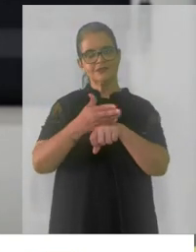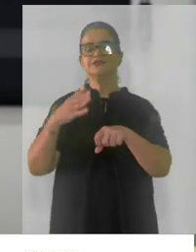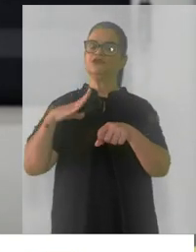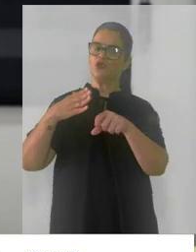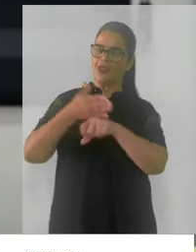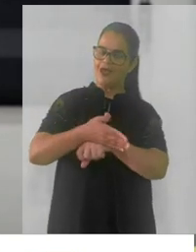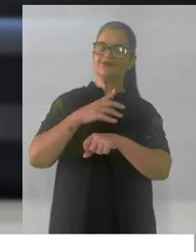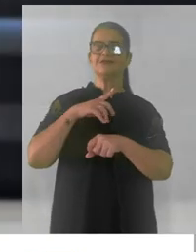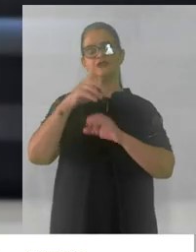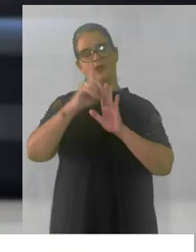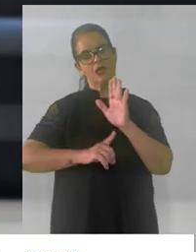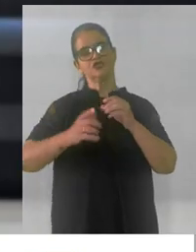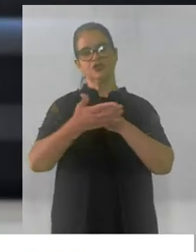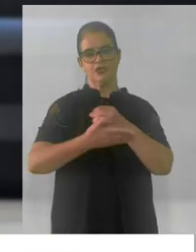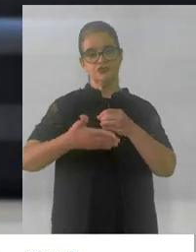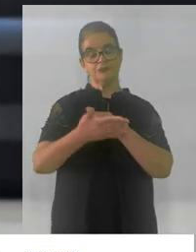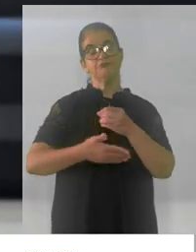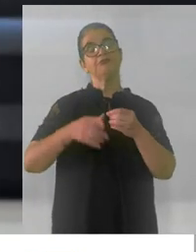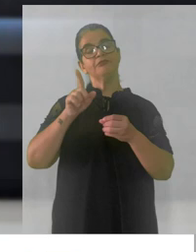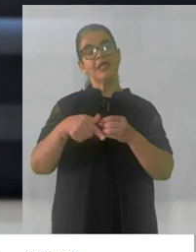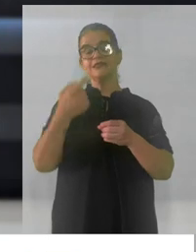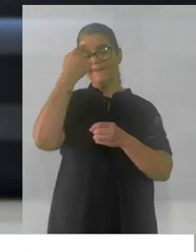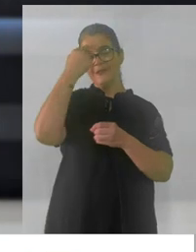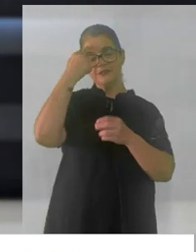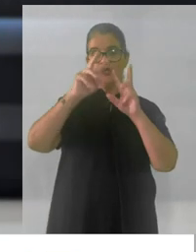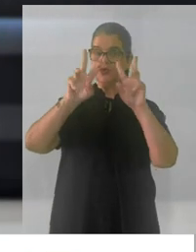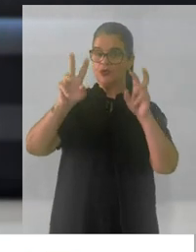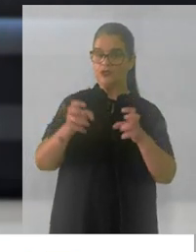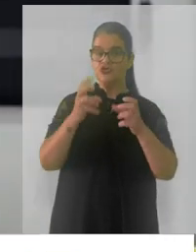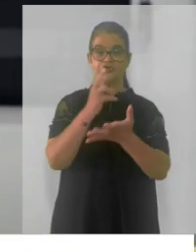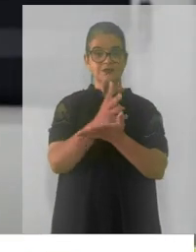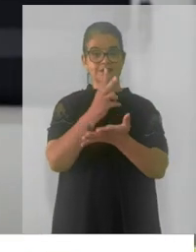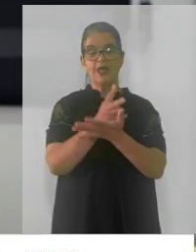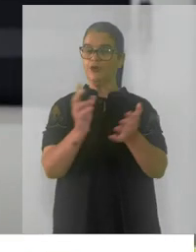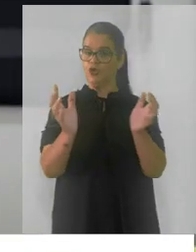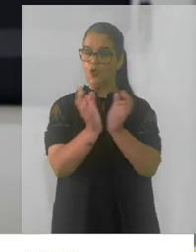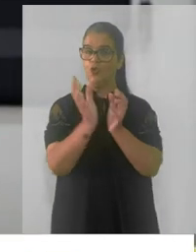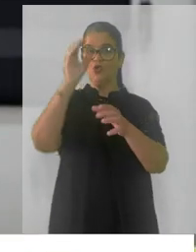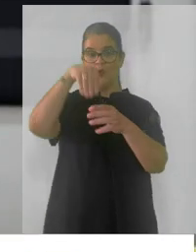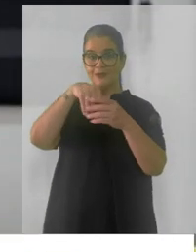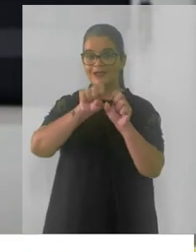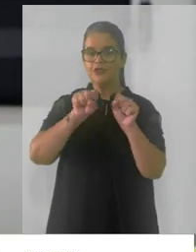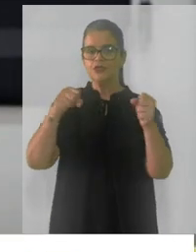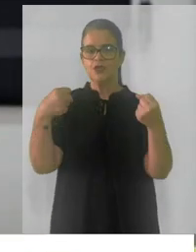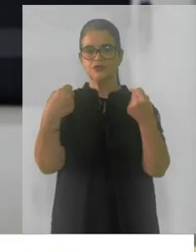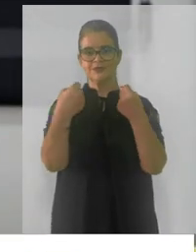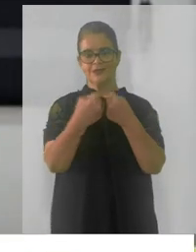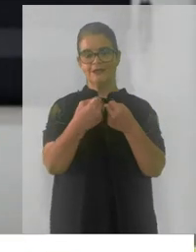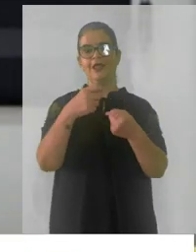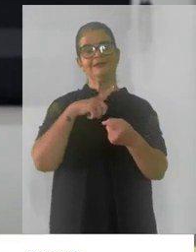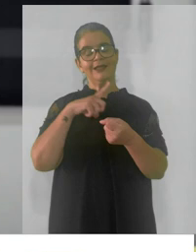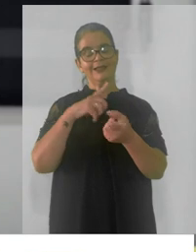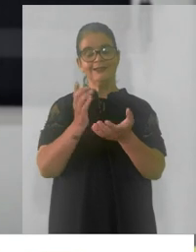direitos básicos. Nessa perspectiva, sempre que um grupo, dentro de uma sociedade, ele tem